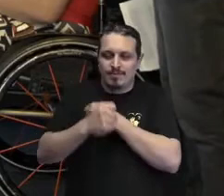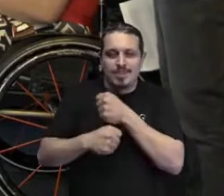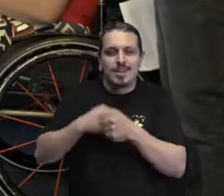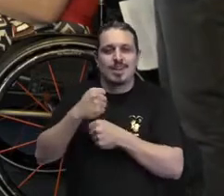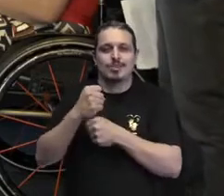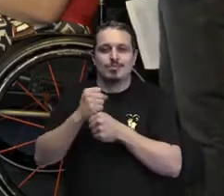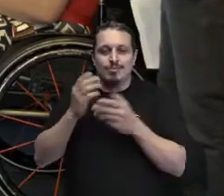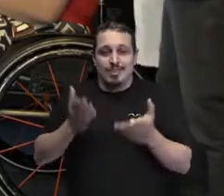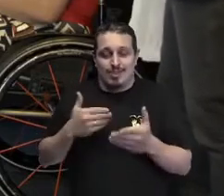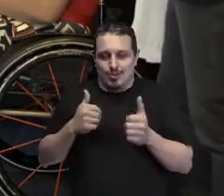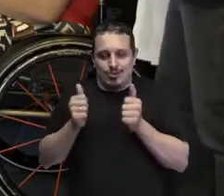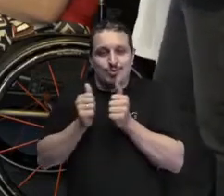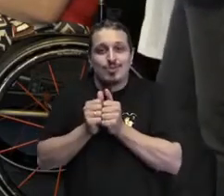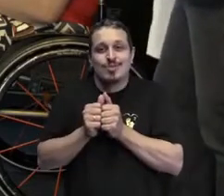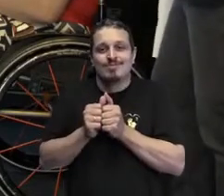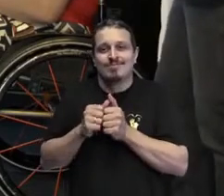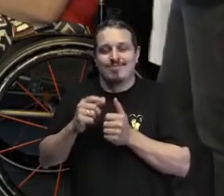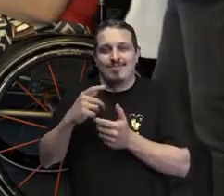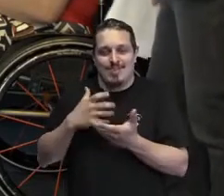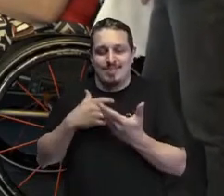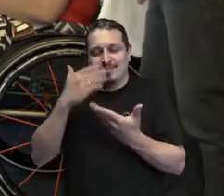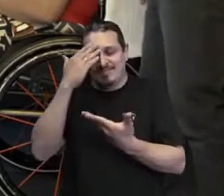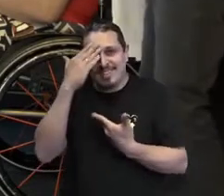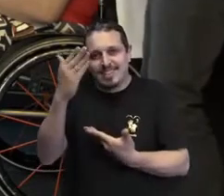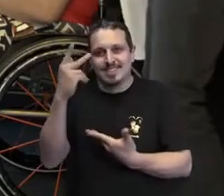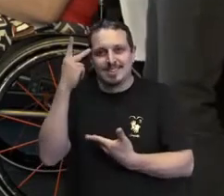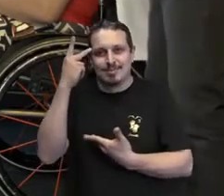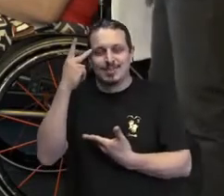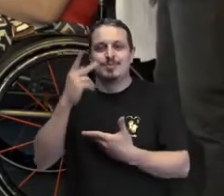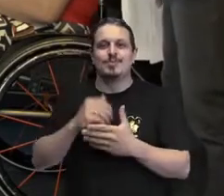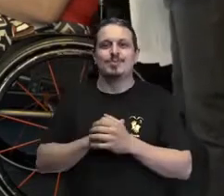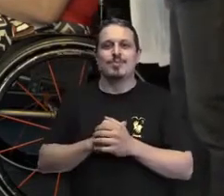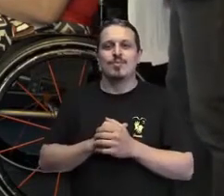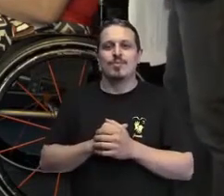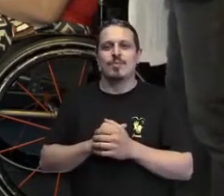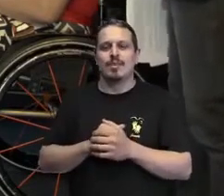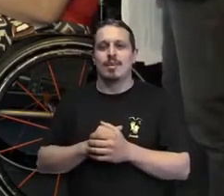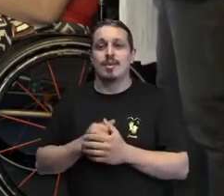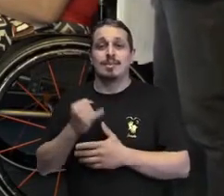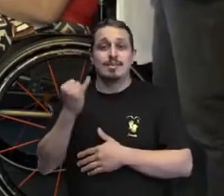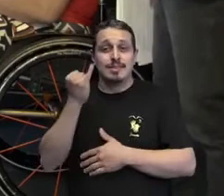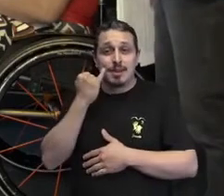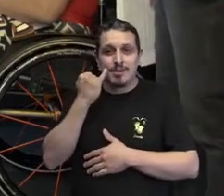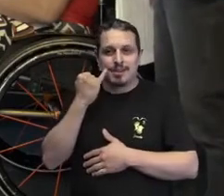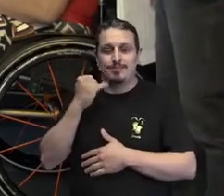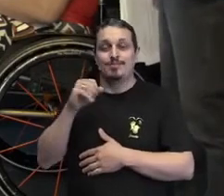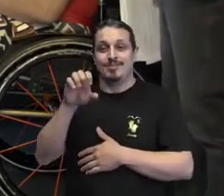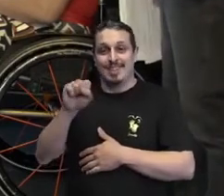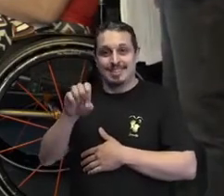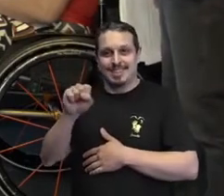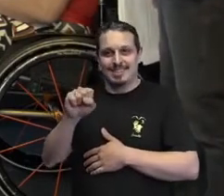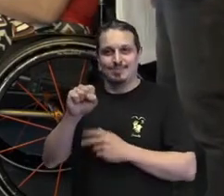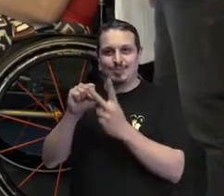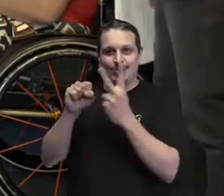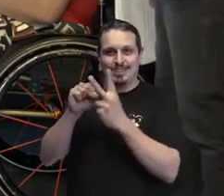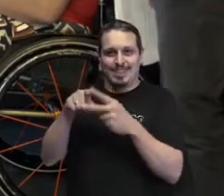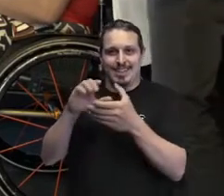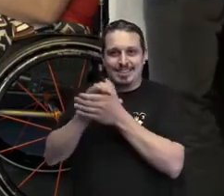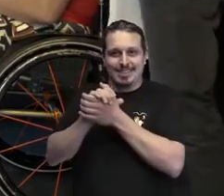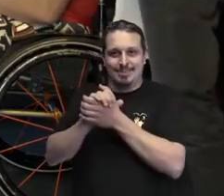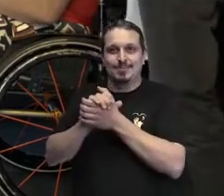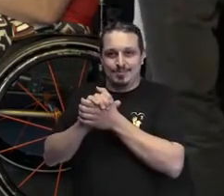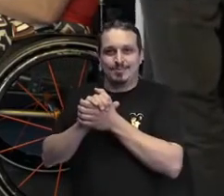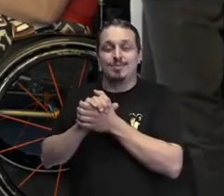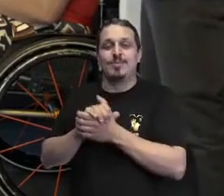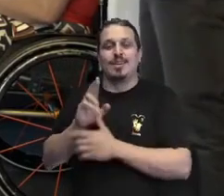Obrigado, Isabela. Samuel, eu sei que além de vocês estarem representando a Casa da Expedição 21, você também é um grande